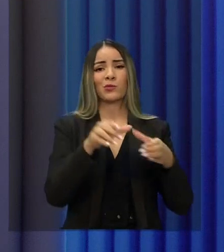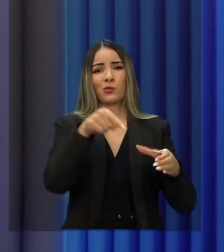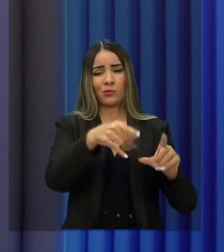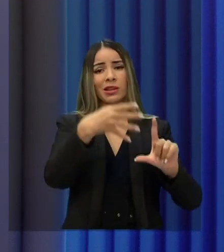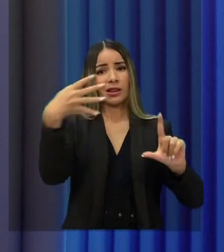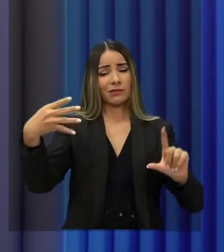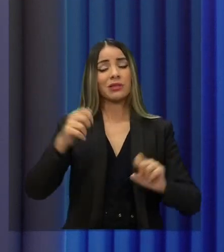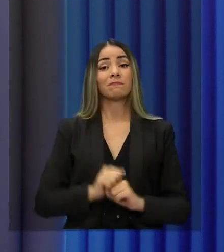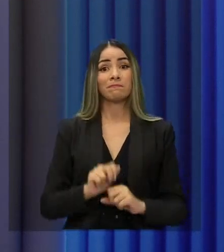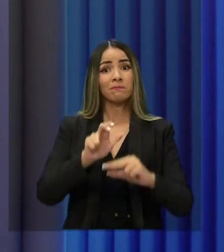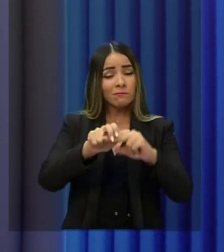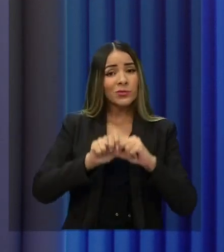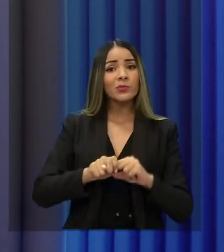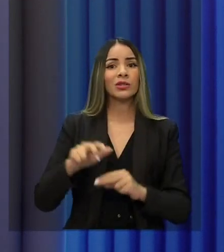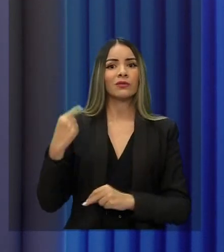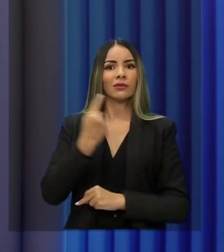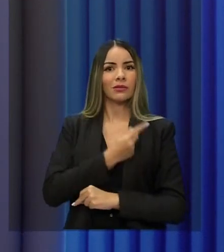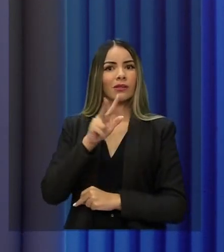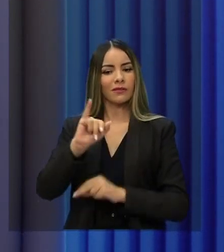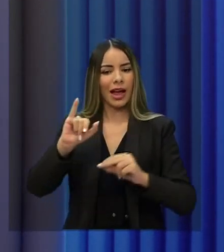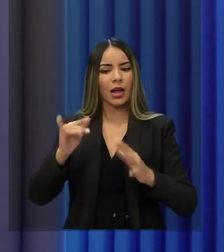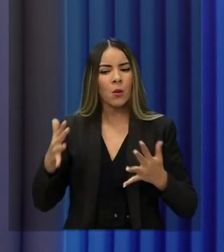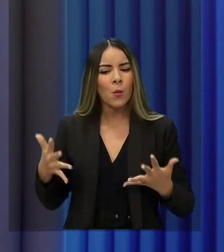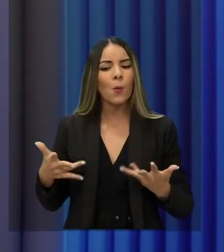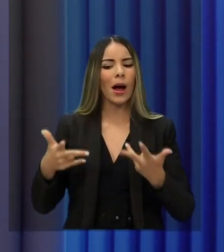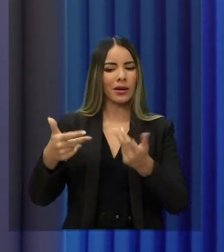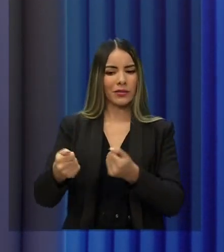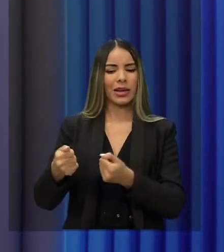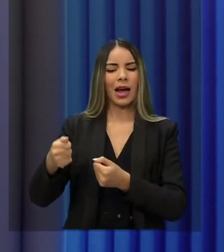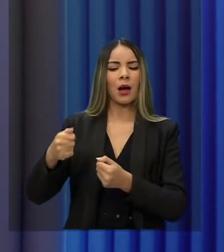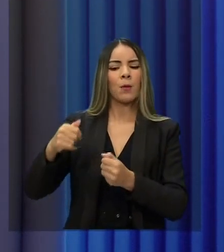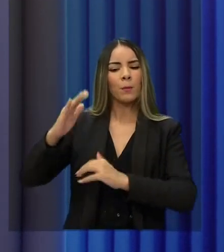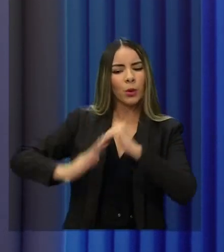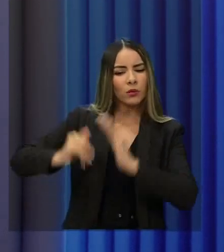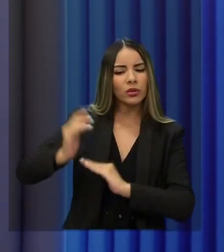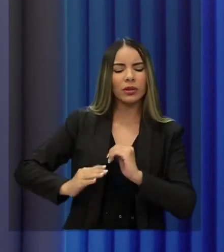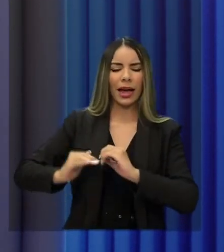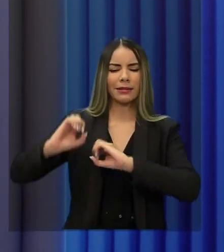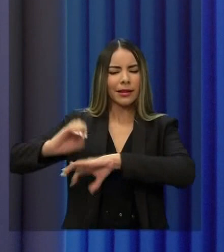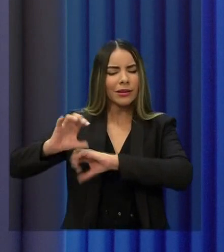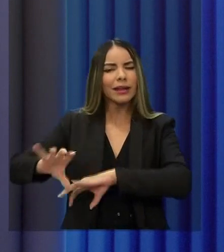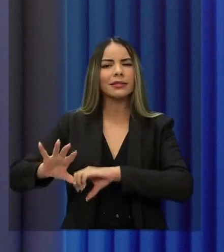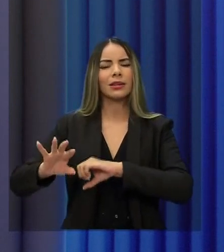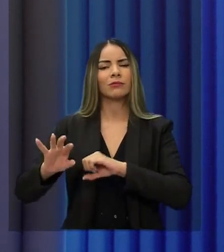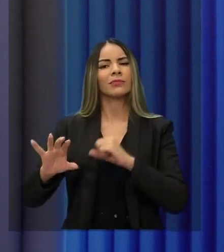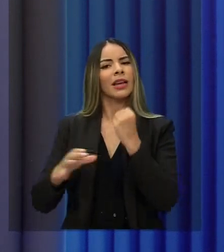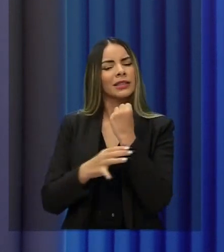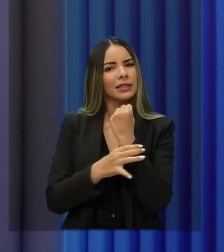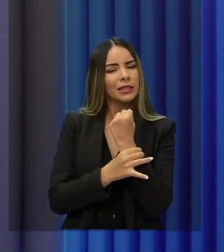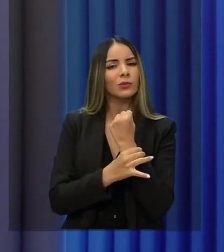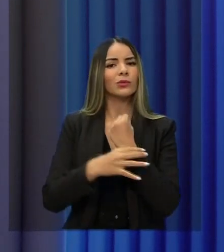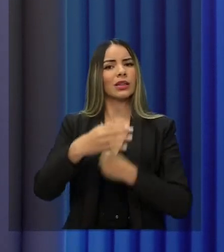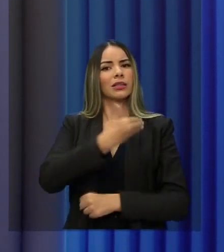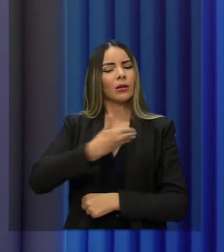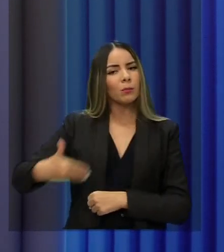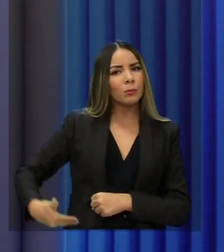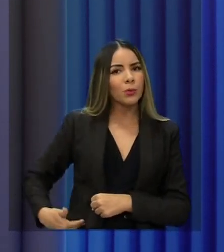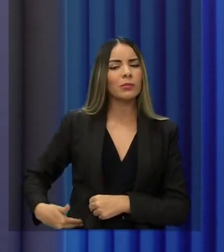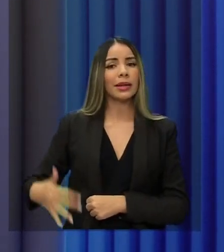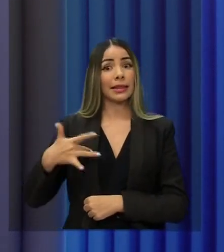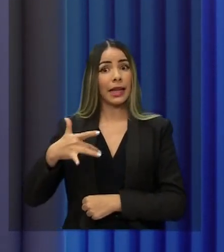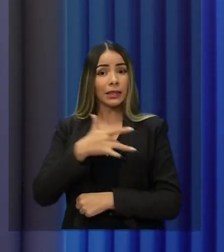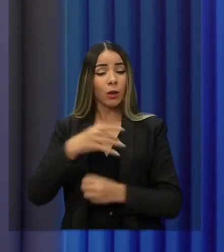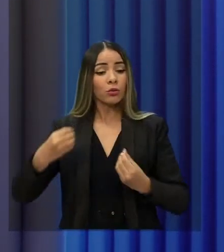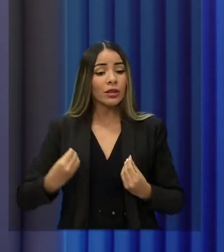E é por conta disso que nós vamos qualificar os nossos servidores da educação, da segurança pública e da saúde, para dar o tratamento adequado para